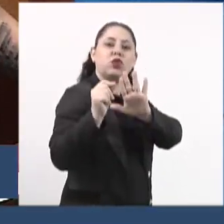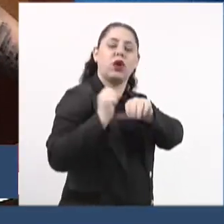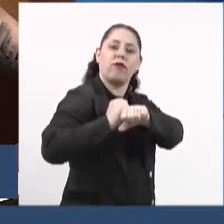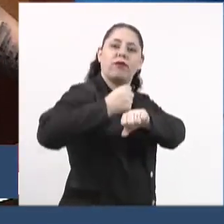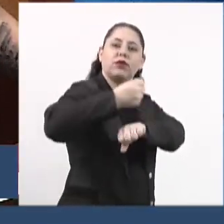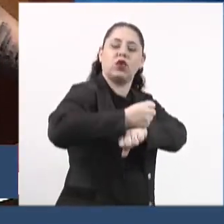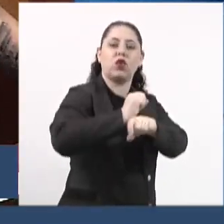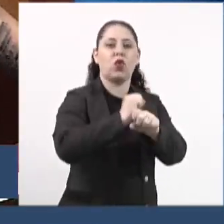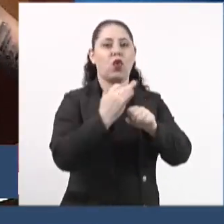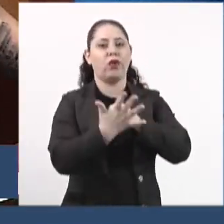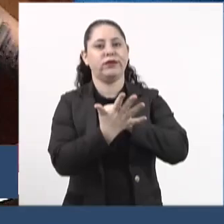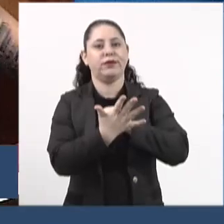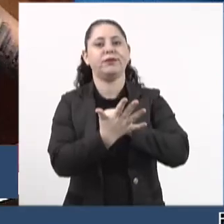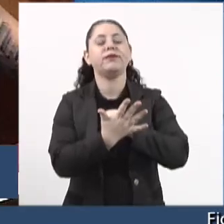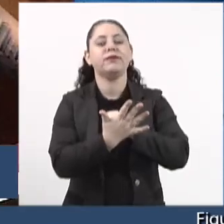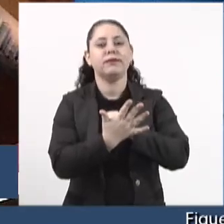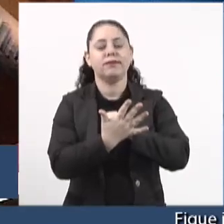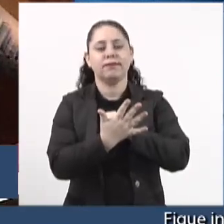combate ao Covid.